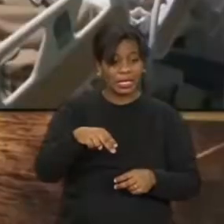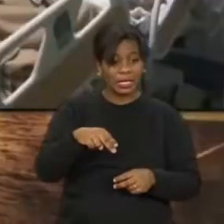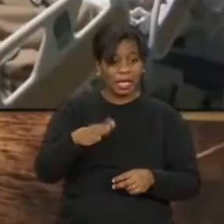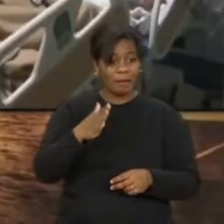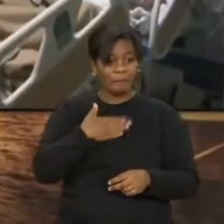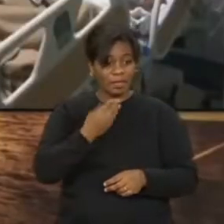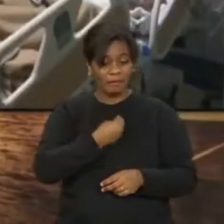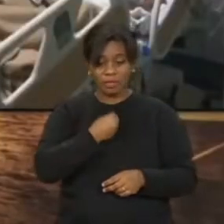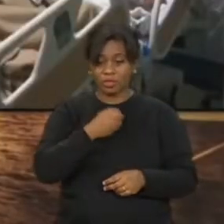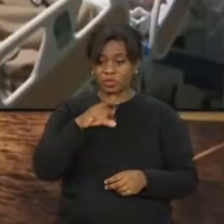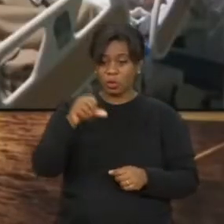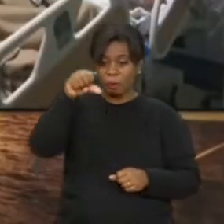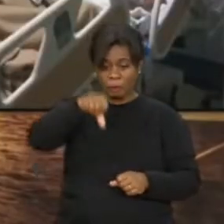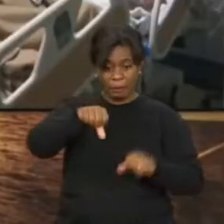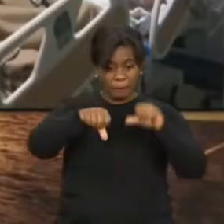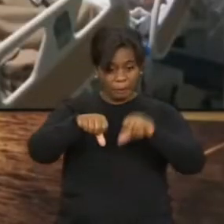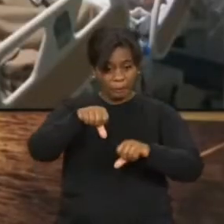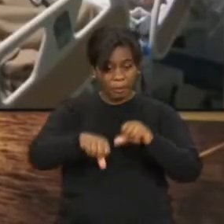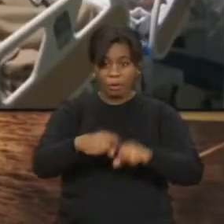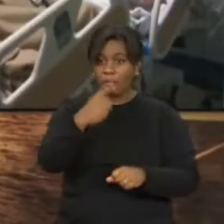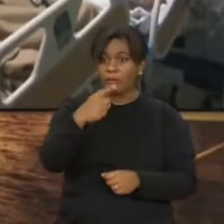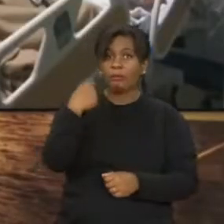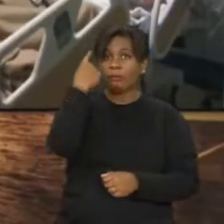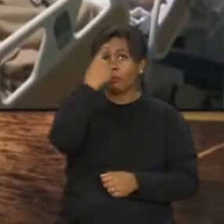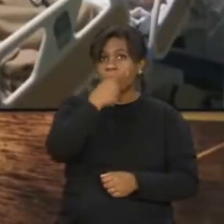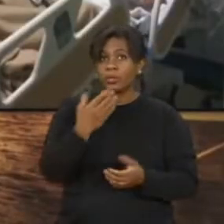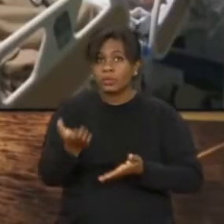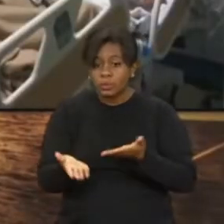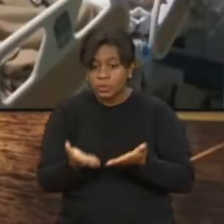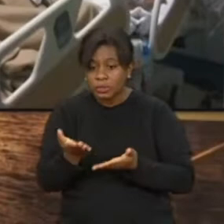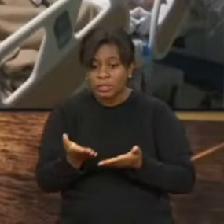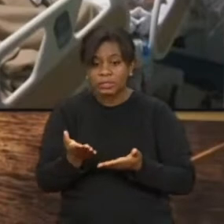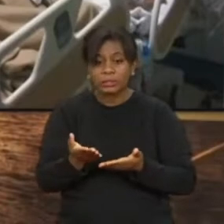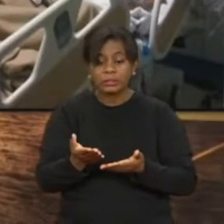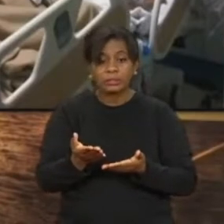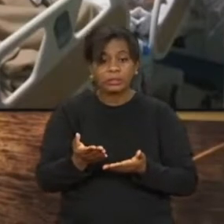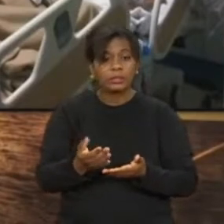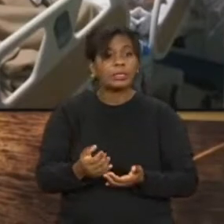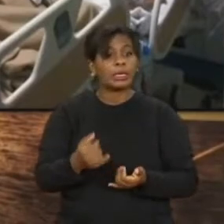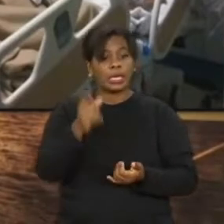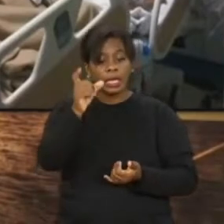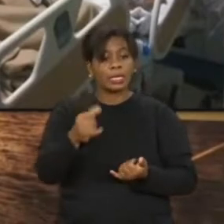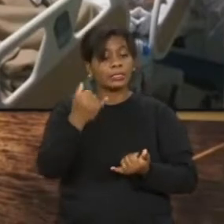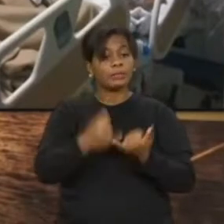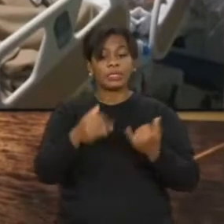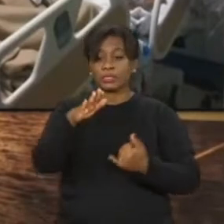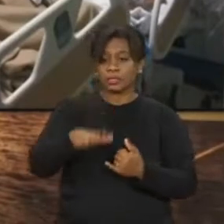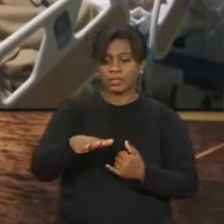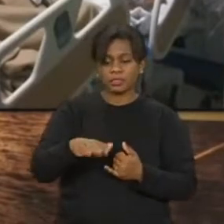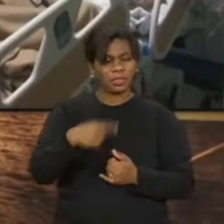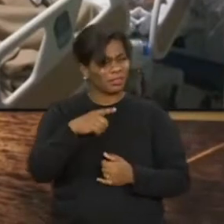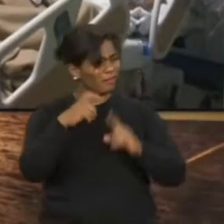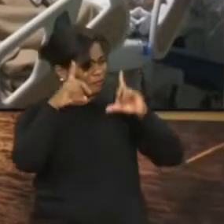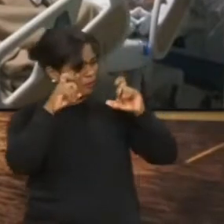decaindo. Um ano cuidando dela como criança, mas não podia nem chamar de minha esposa. Essa foto aí que ela tá em pé,